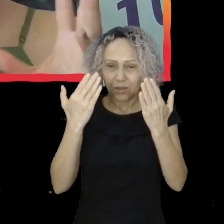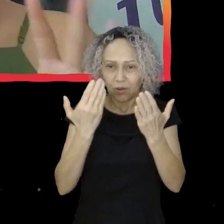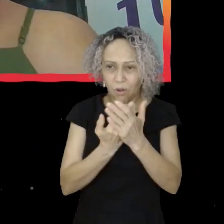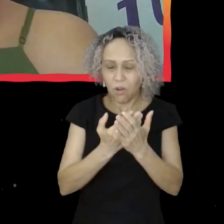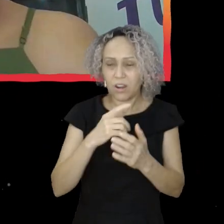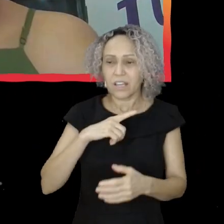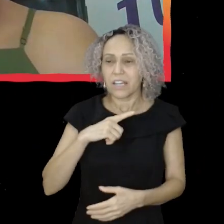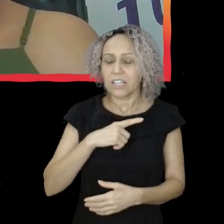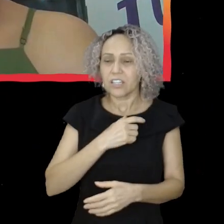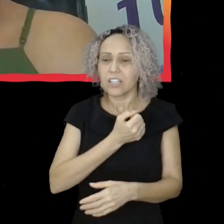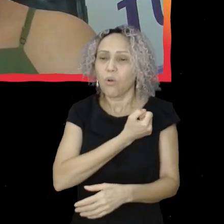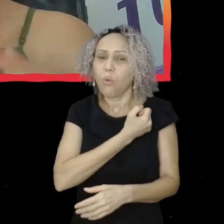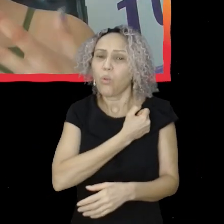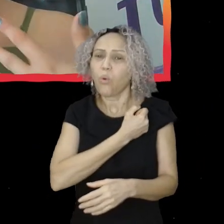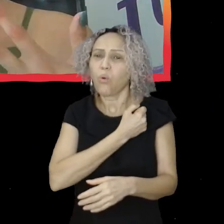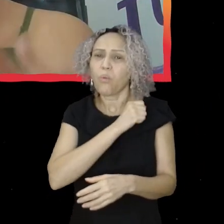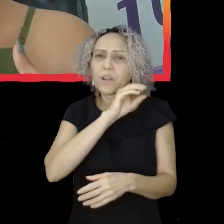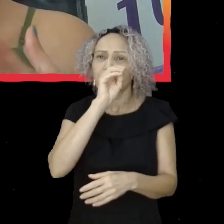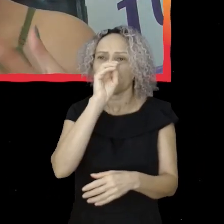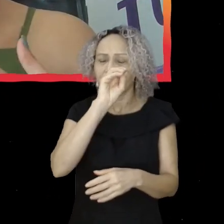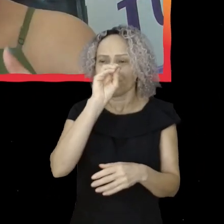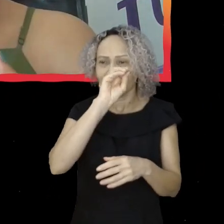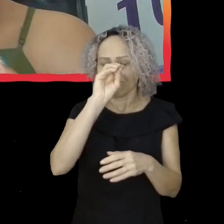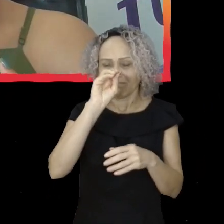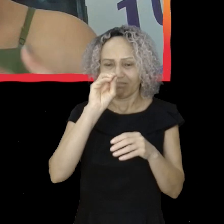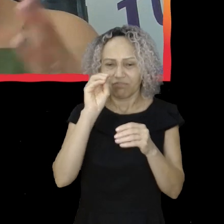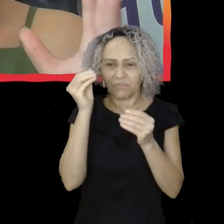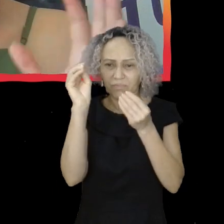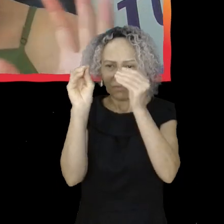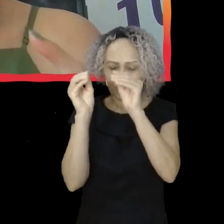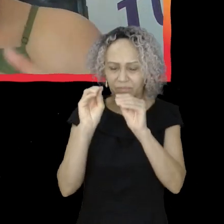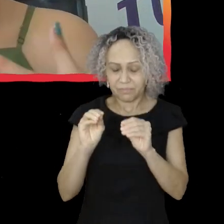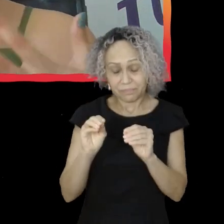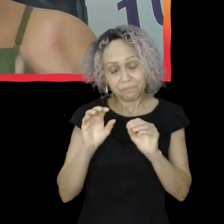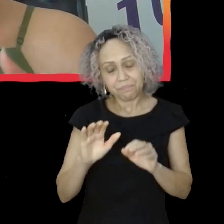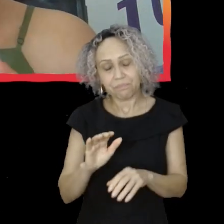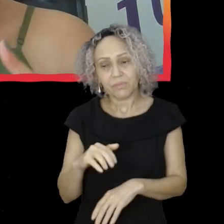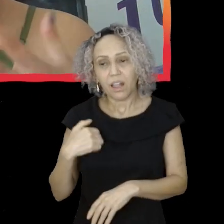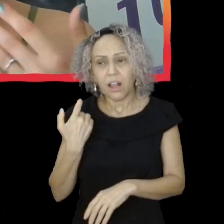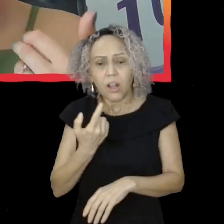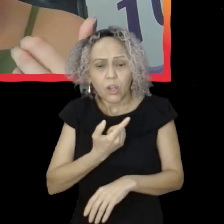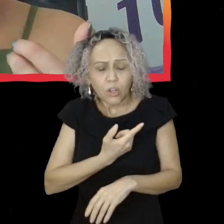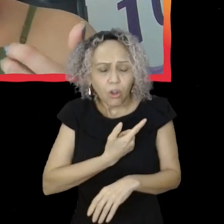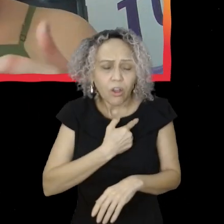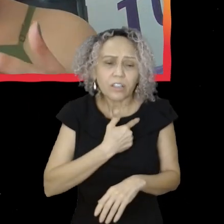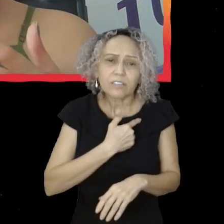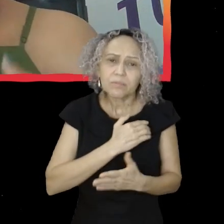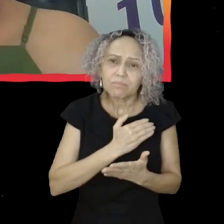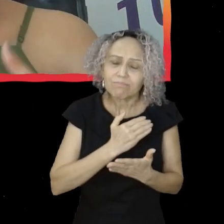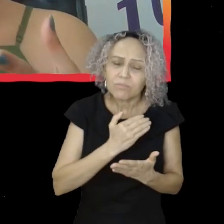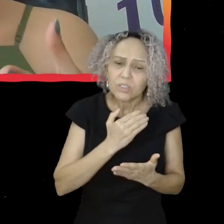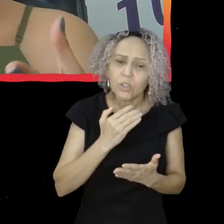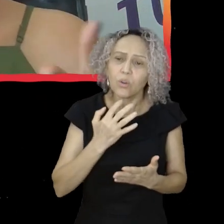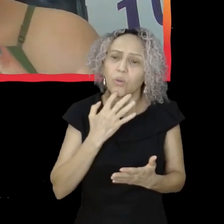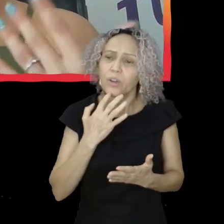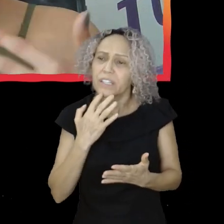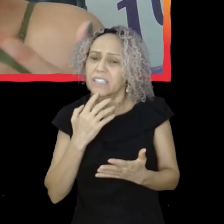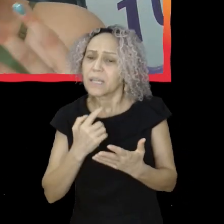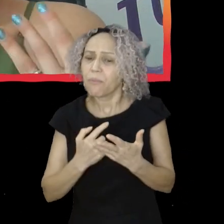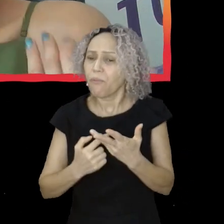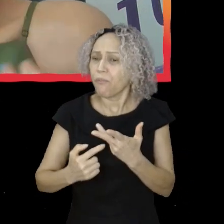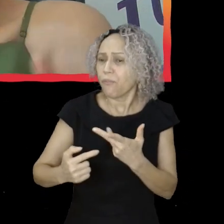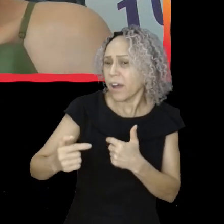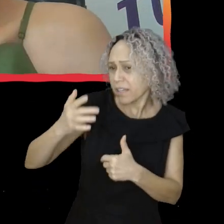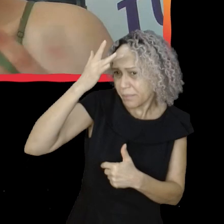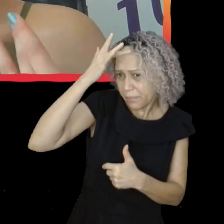Então, nossa ocupação era mega organizada. A gente, enfim, acabou nesse processo conhecendo algumas pessoas. Eu acabei conhecendo algumas pessoas